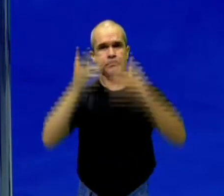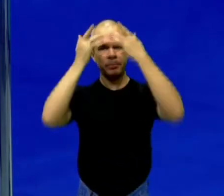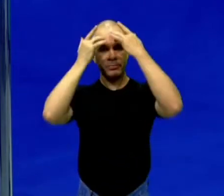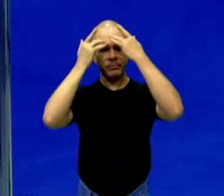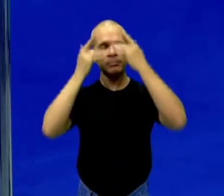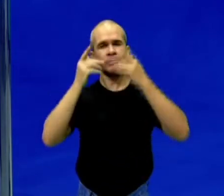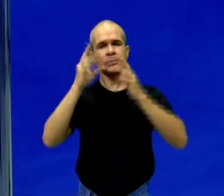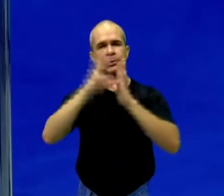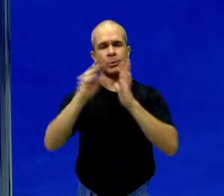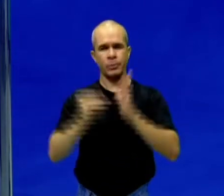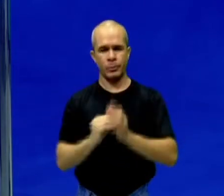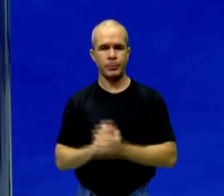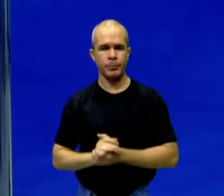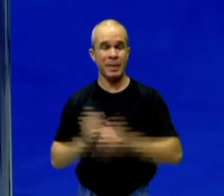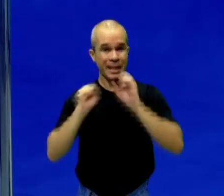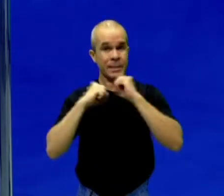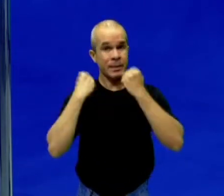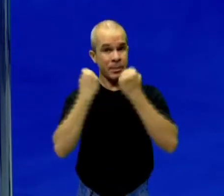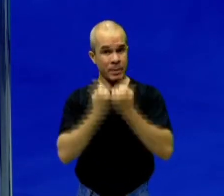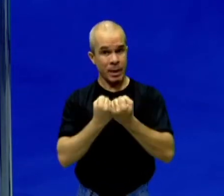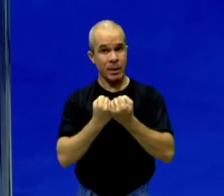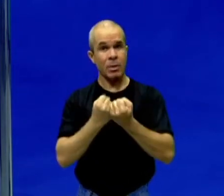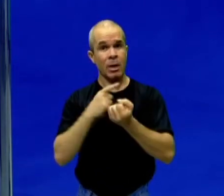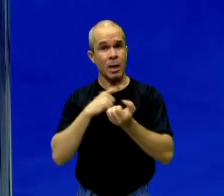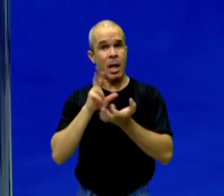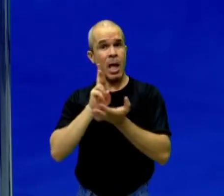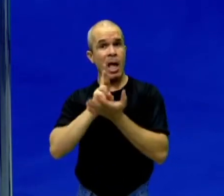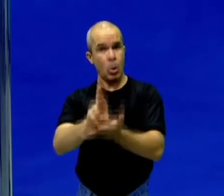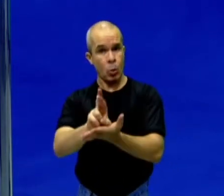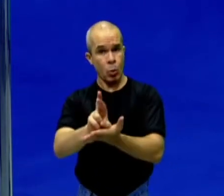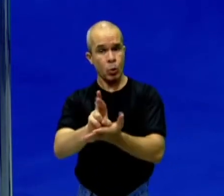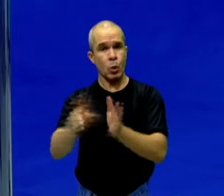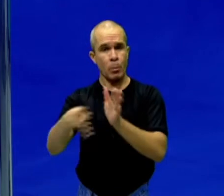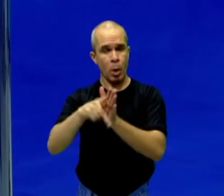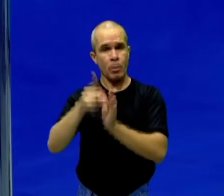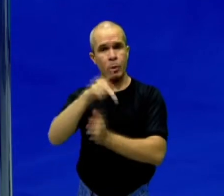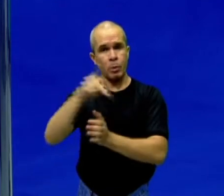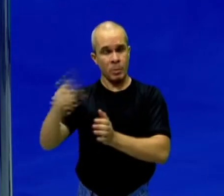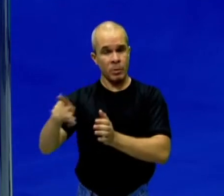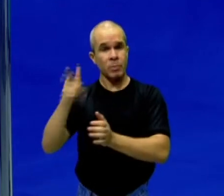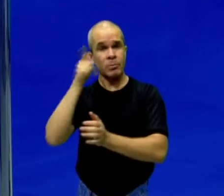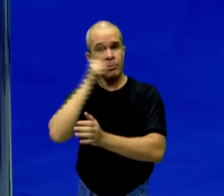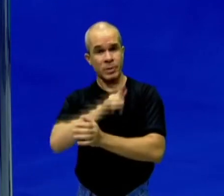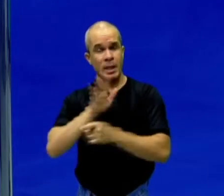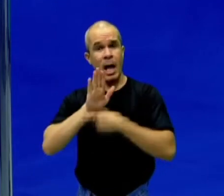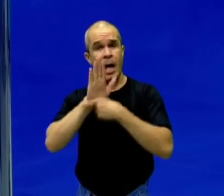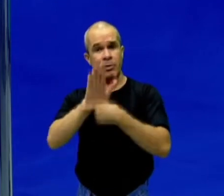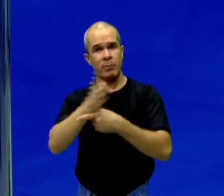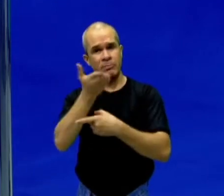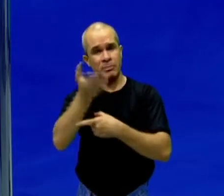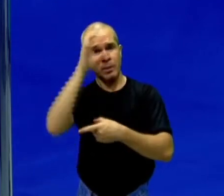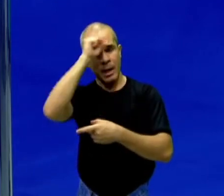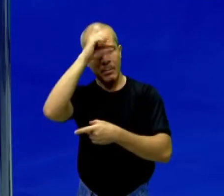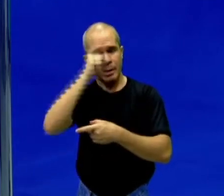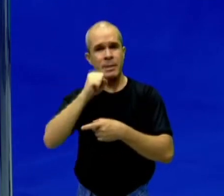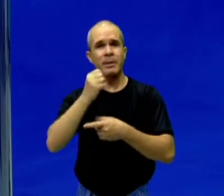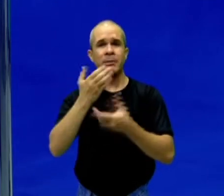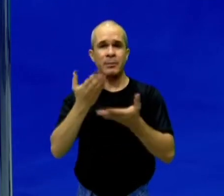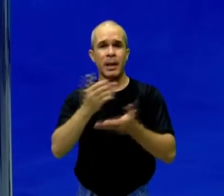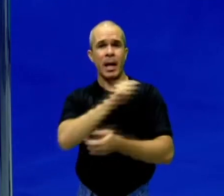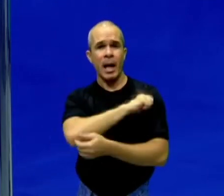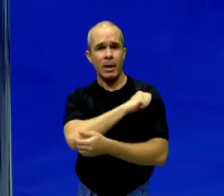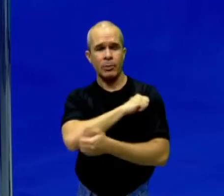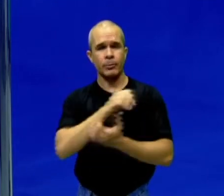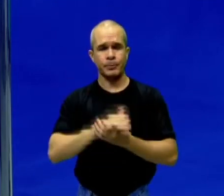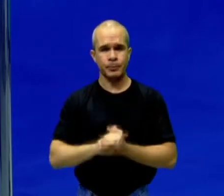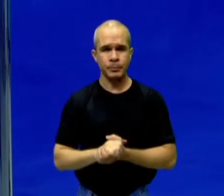seminário é um recurso didático que o professor utiliza, né? Como ferramenta também de aprendizagens para o educando?